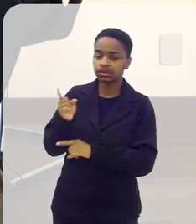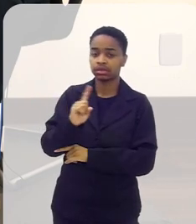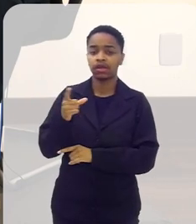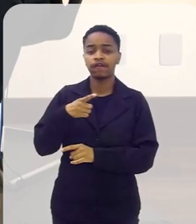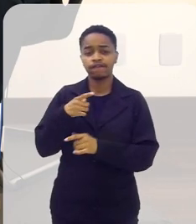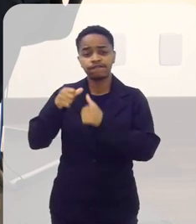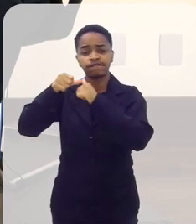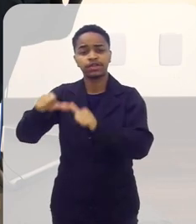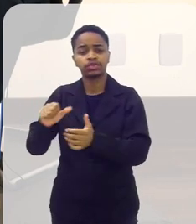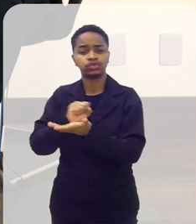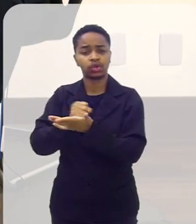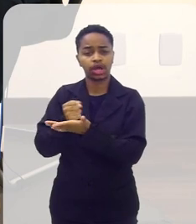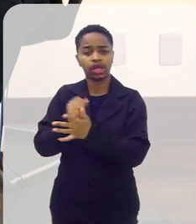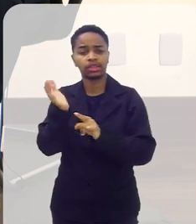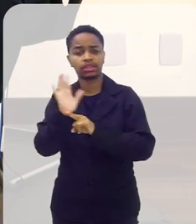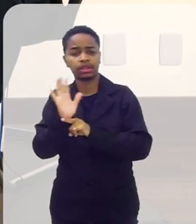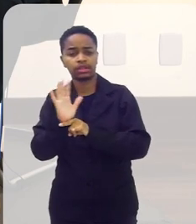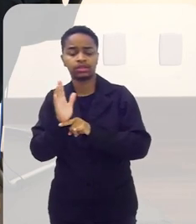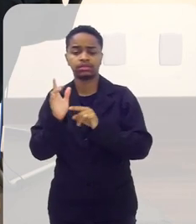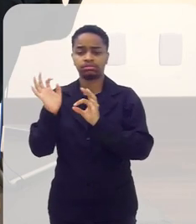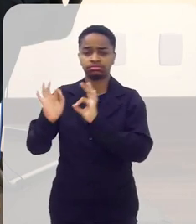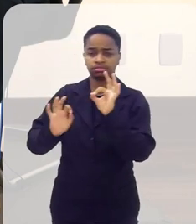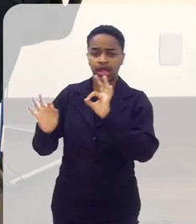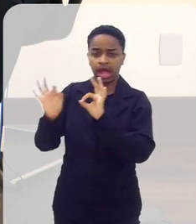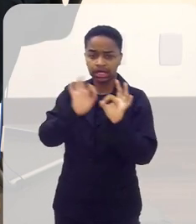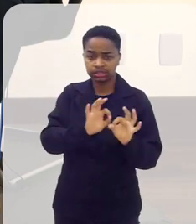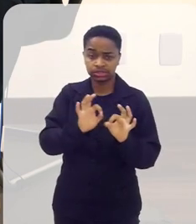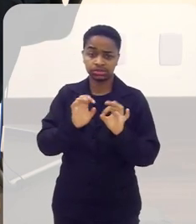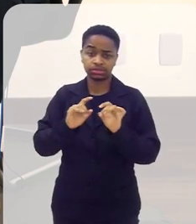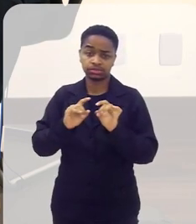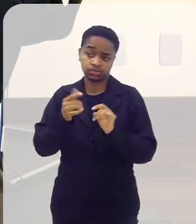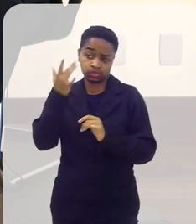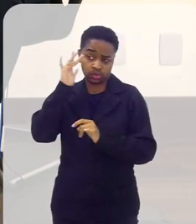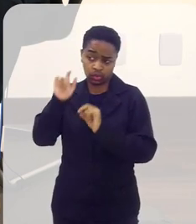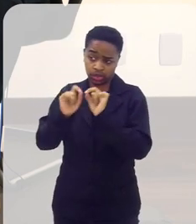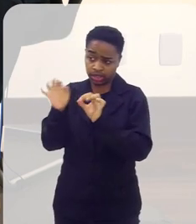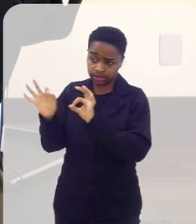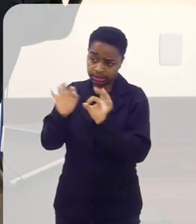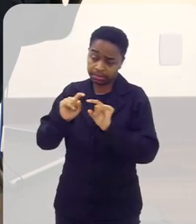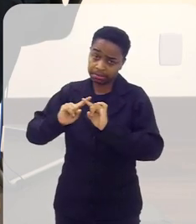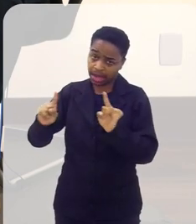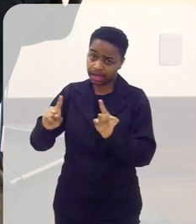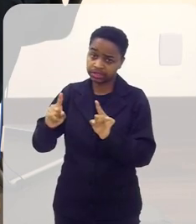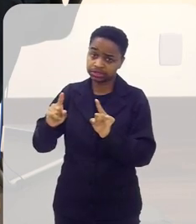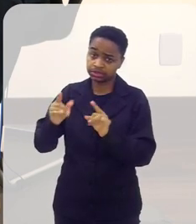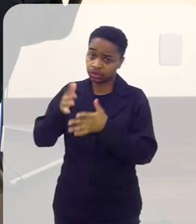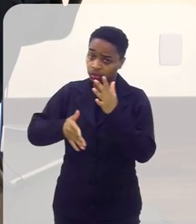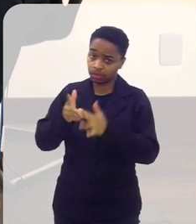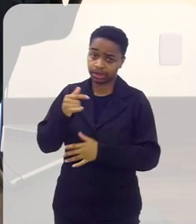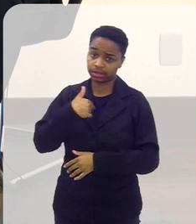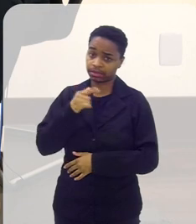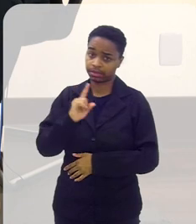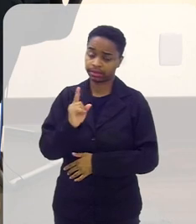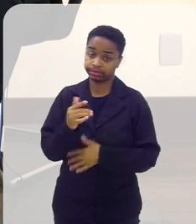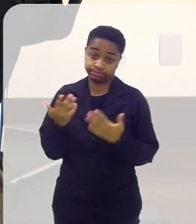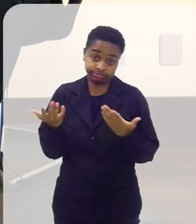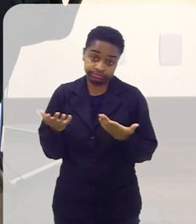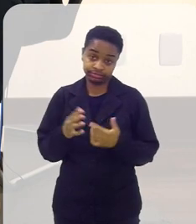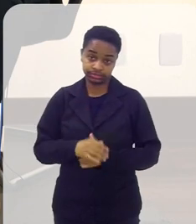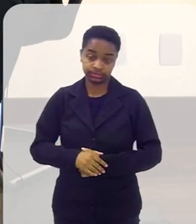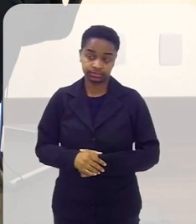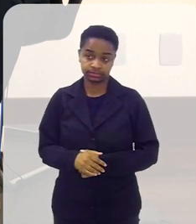dentro jogando vendo televisão Deus sabe o que ele está vendo mas a resposta é essa ele não me dá trabalho né